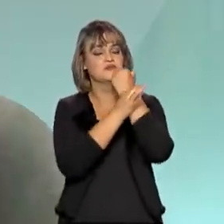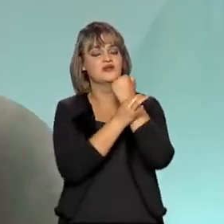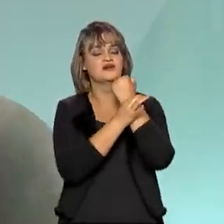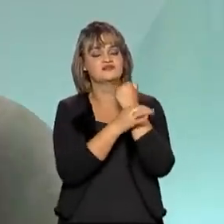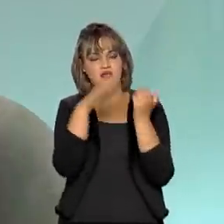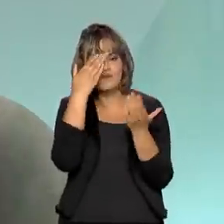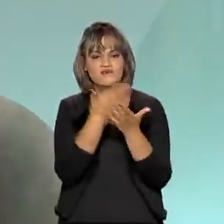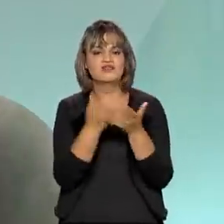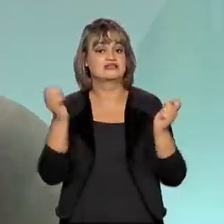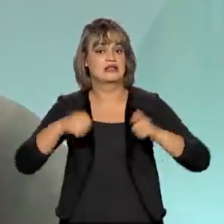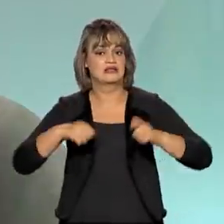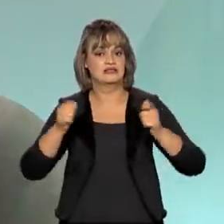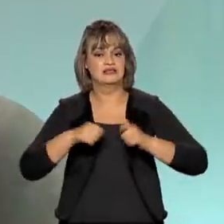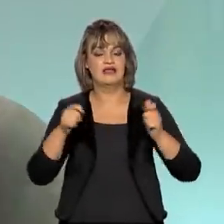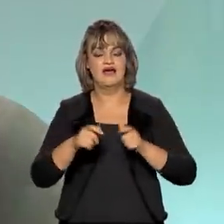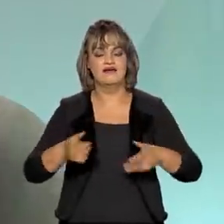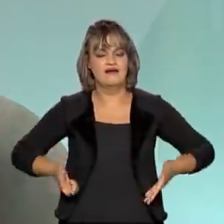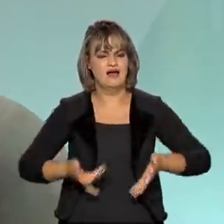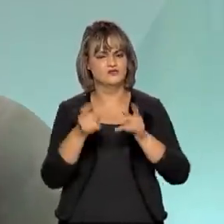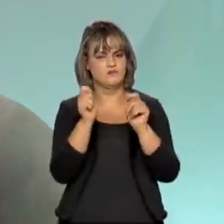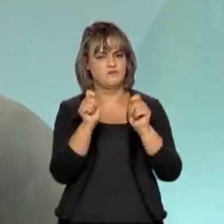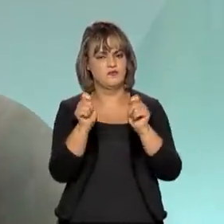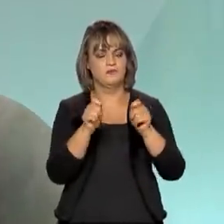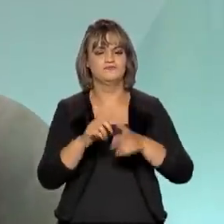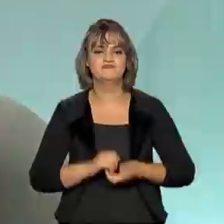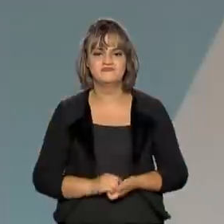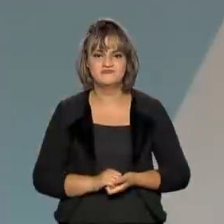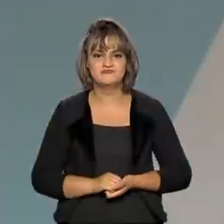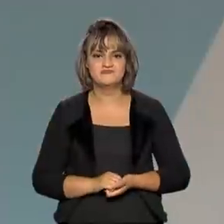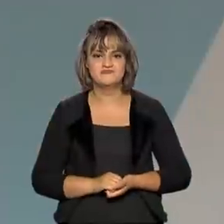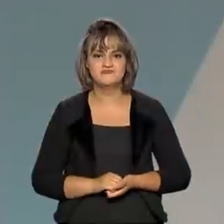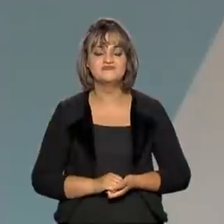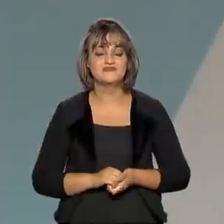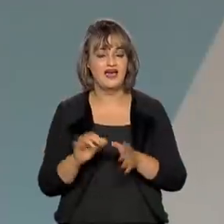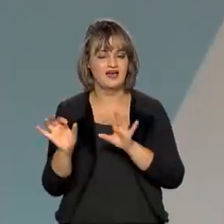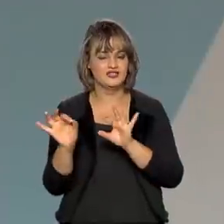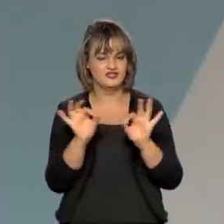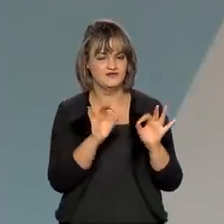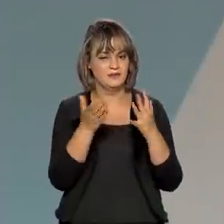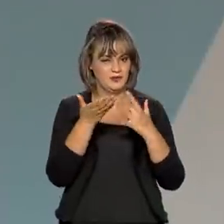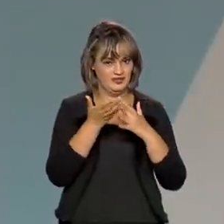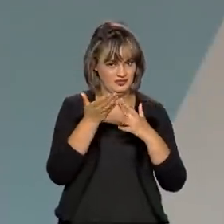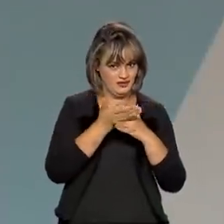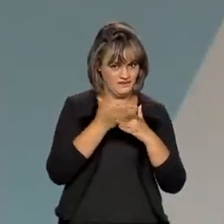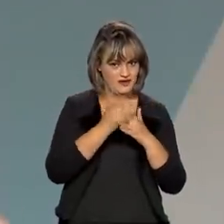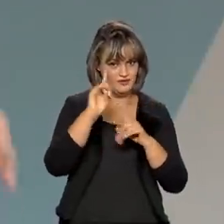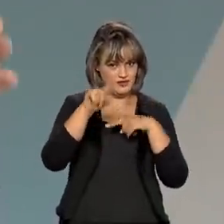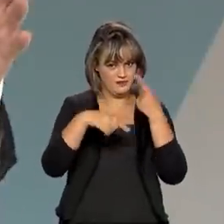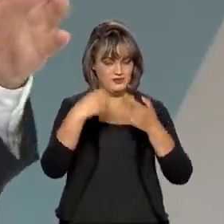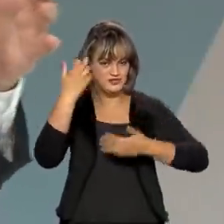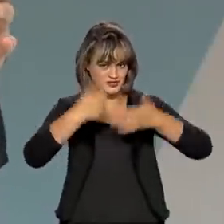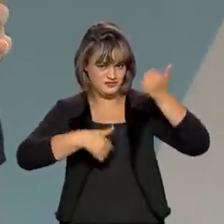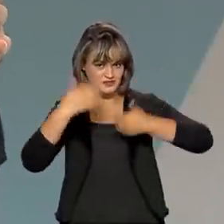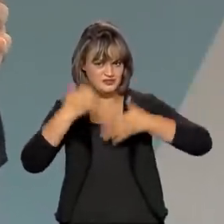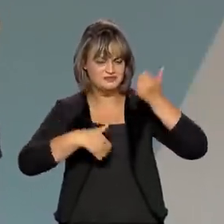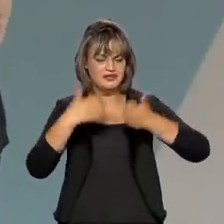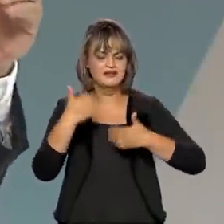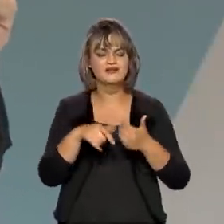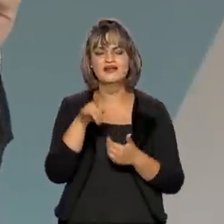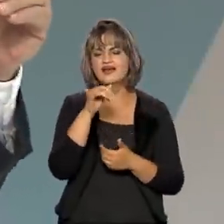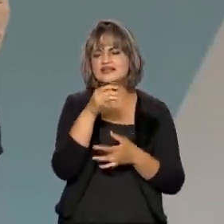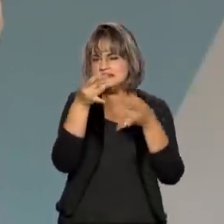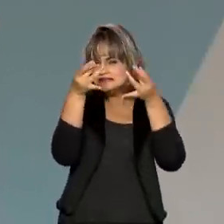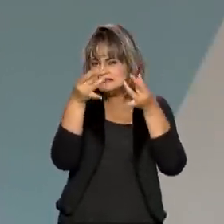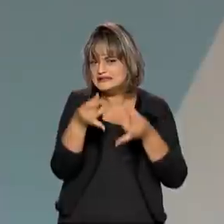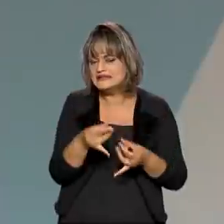confiabilidade e ao menor custo. Secretário, a gente vai para um rápido intervalo, daqui a pouco a gente volta descrevendo,